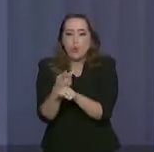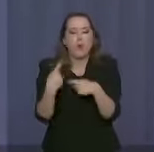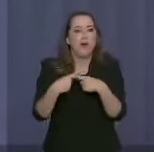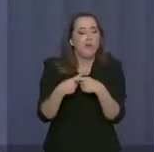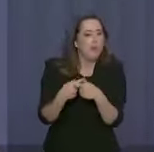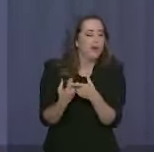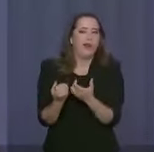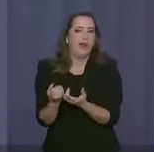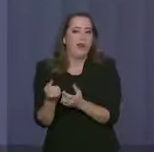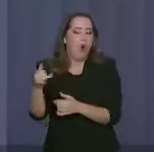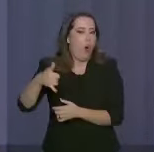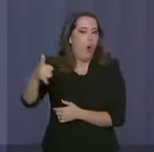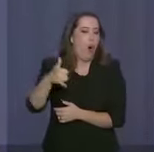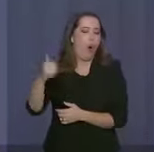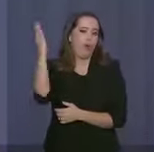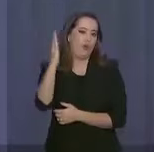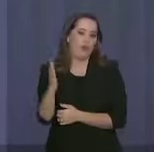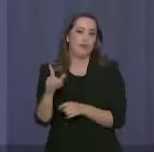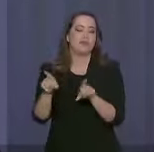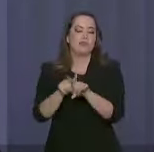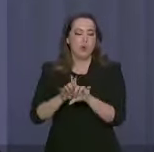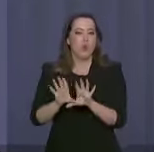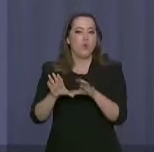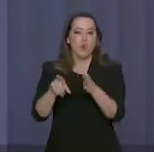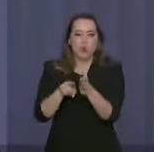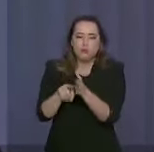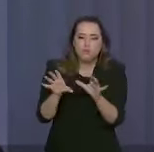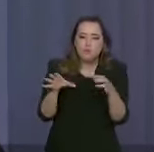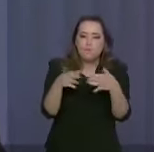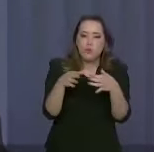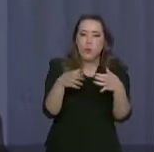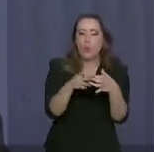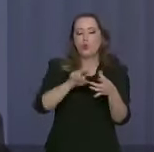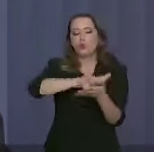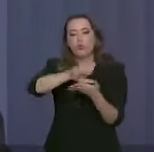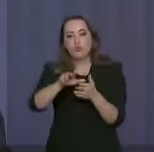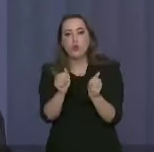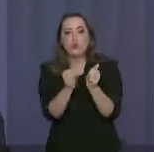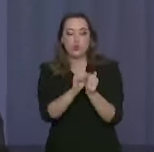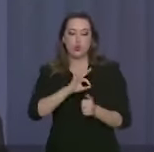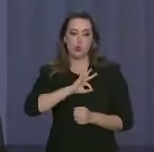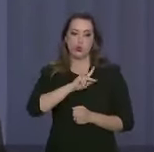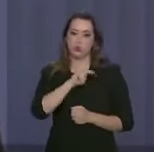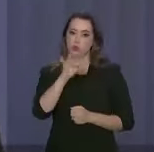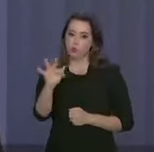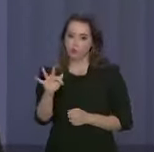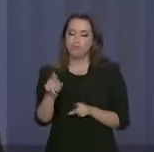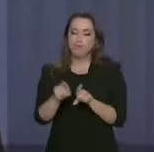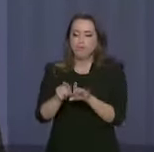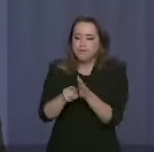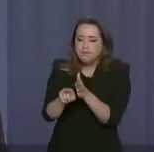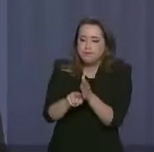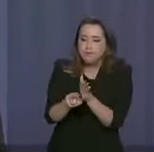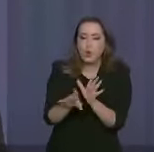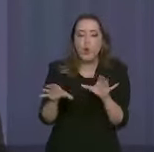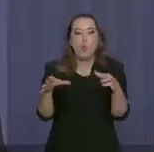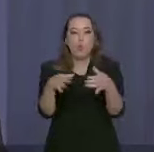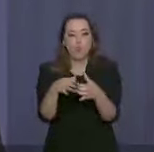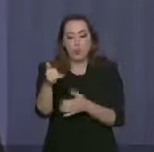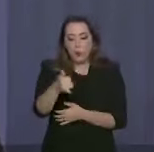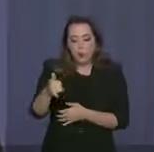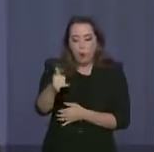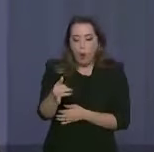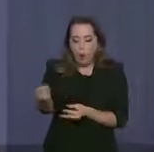incidente, pela Marinha do Brasil, Guardas Costeiras Estrangeiras e Polícia Federal. Amostras do material coletado foram